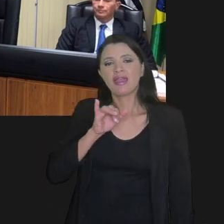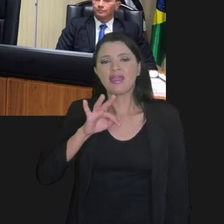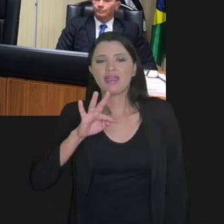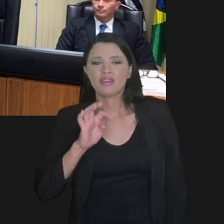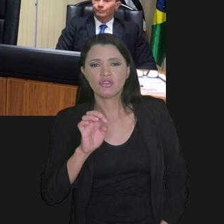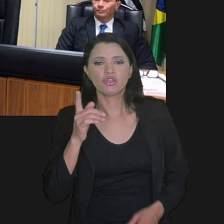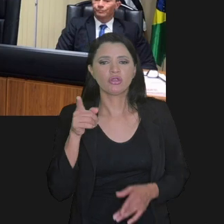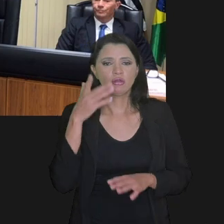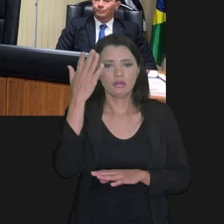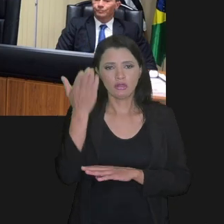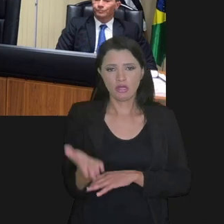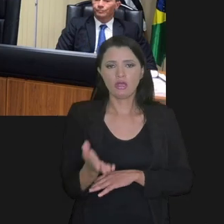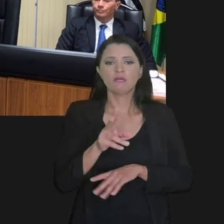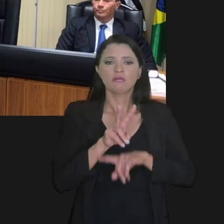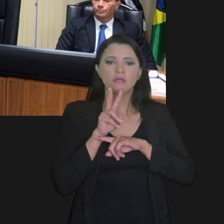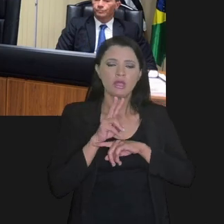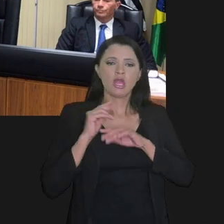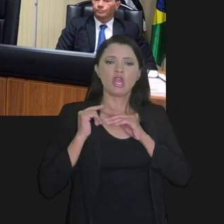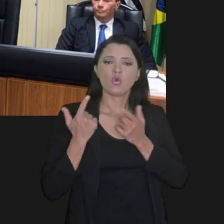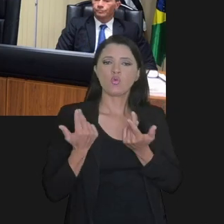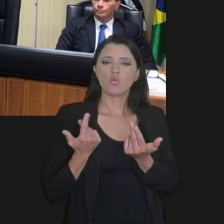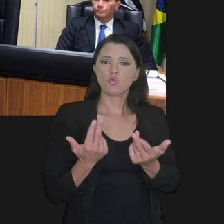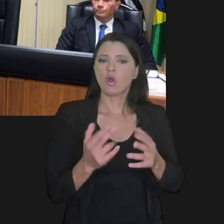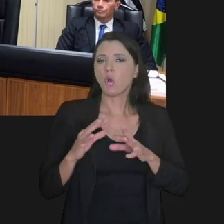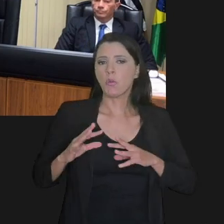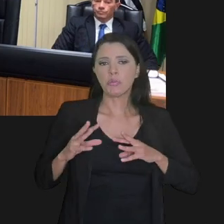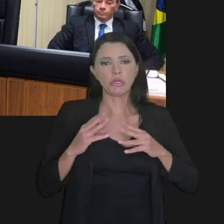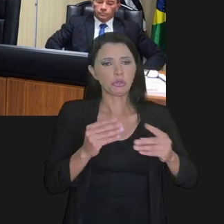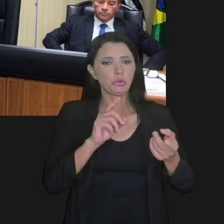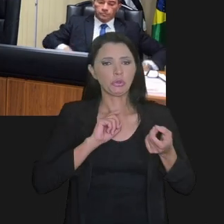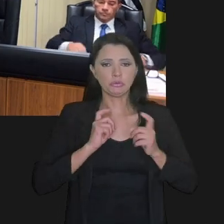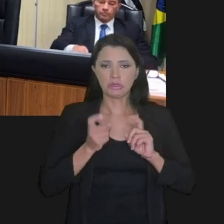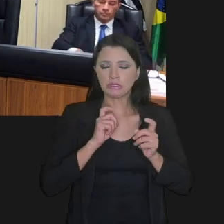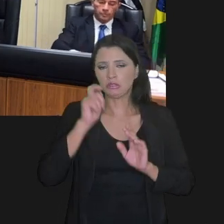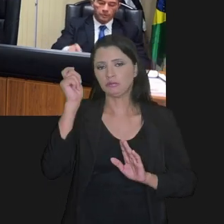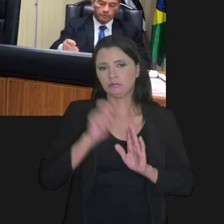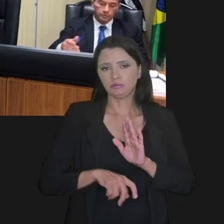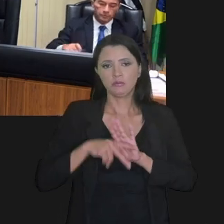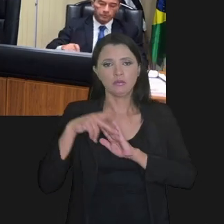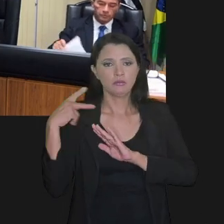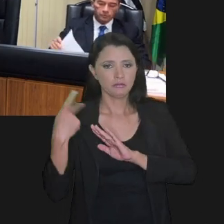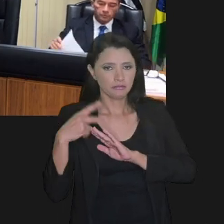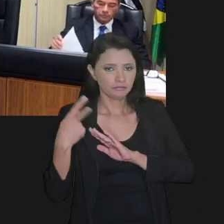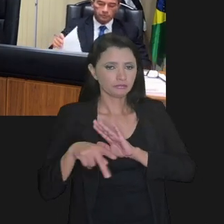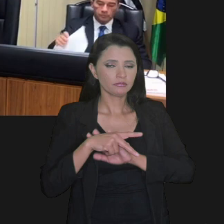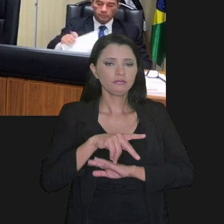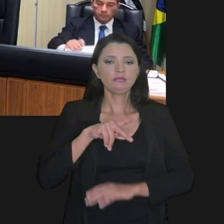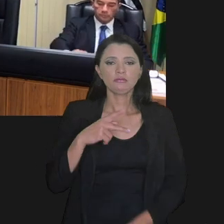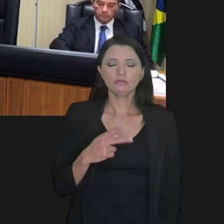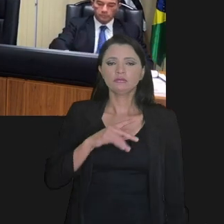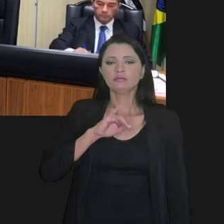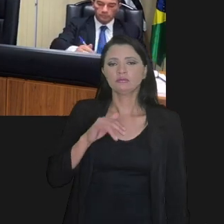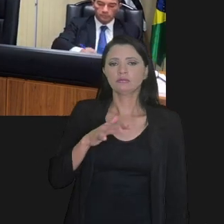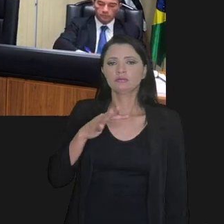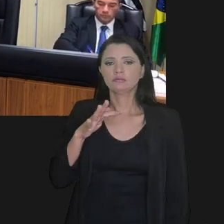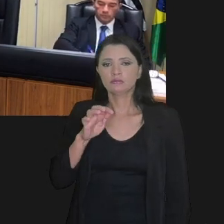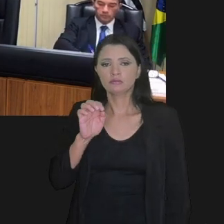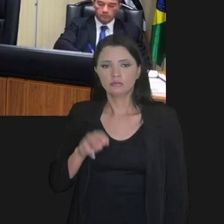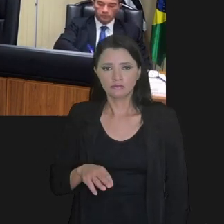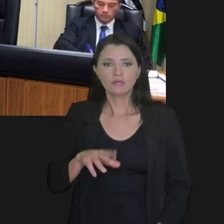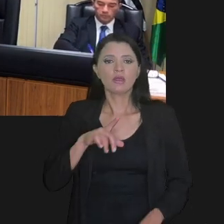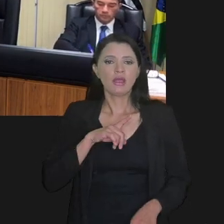O rating do contribuinte do crédito é uniforme para toda a administração tributária, é uma atribuição da PGFN